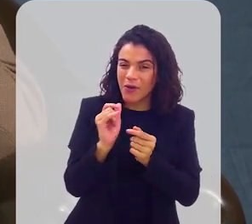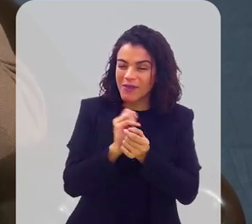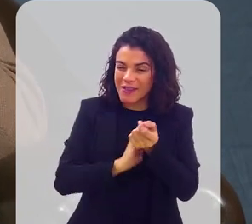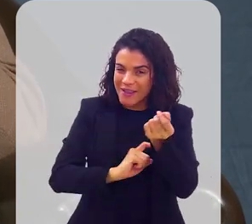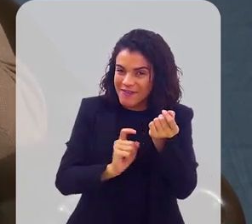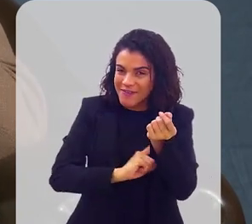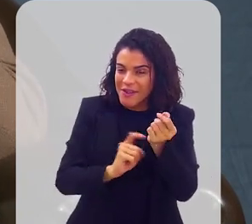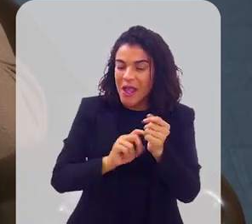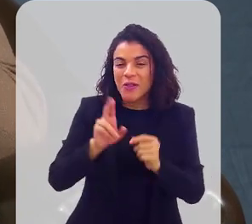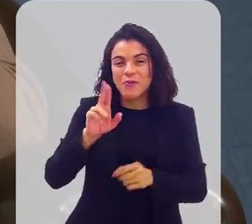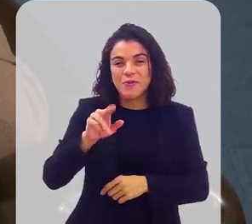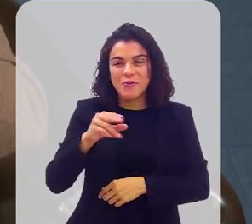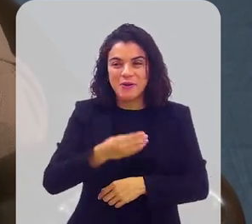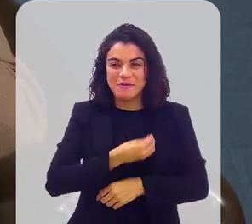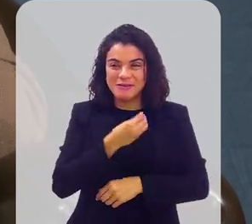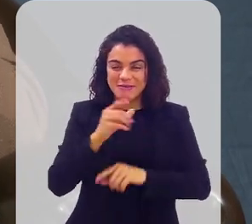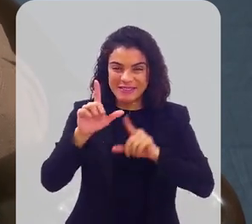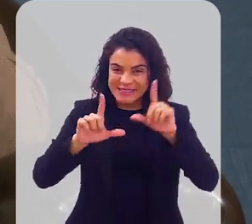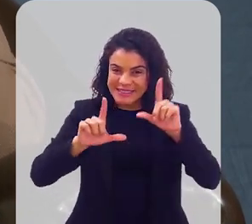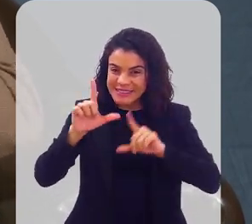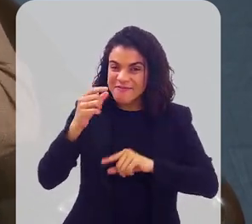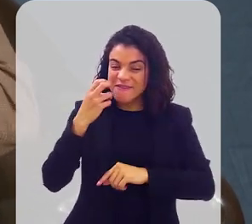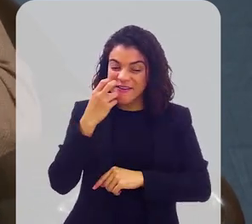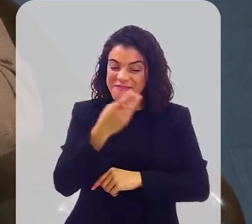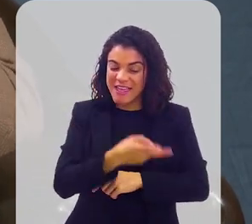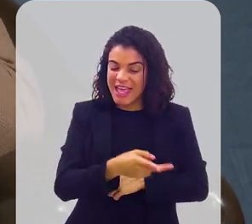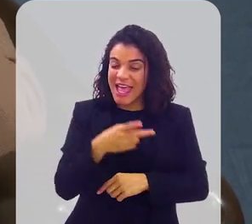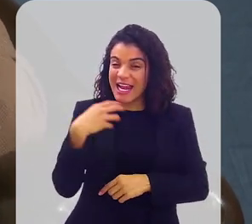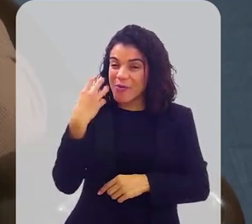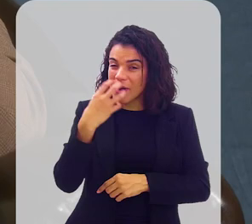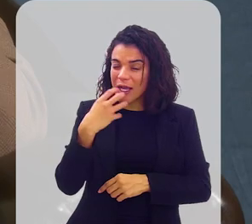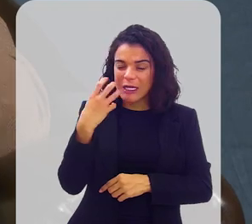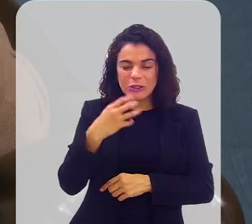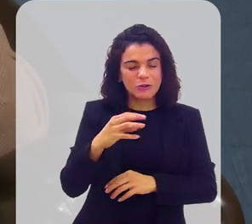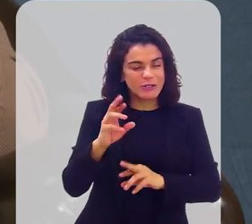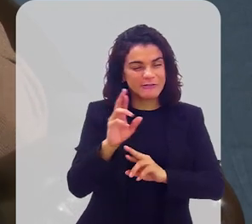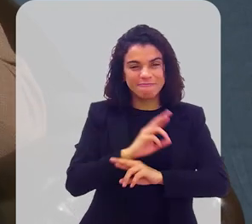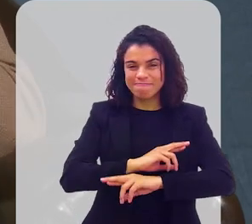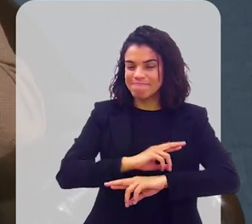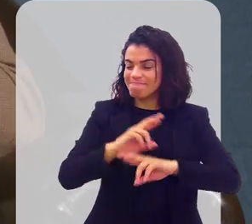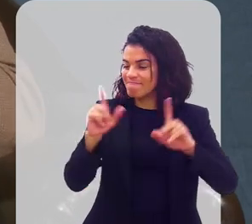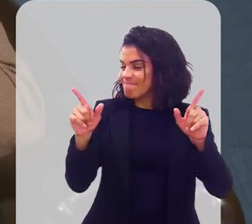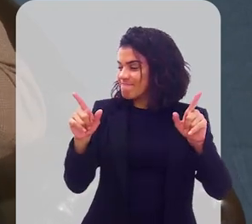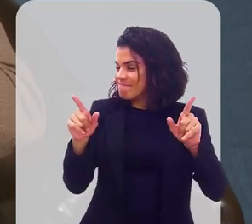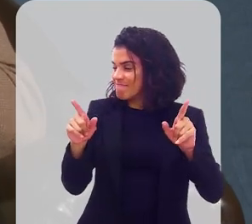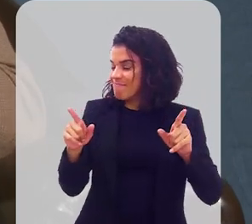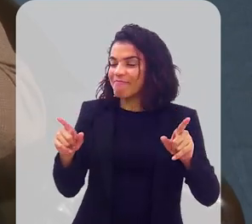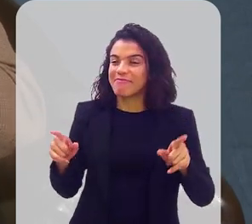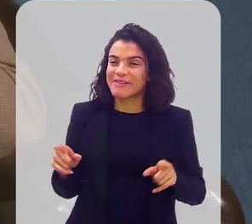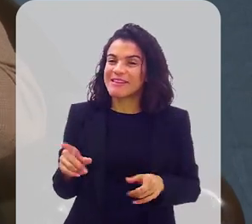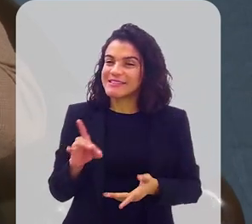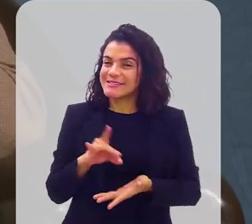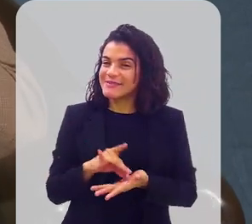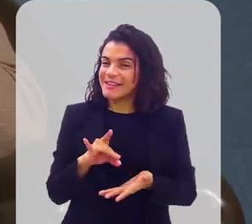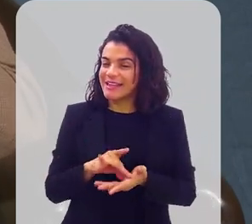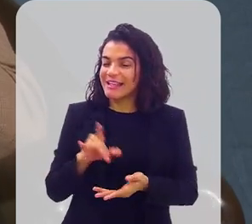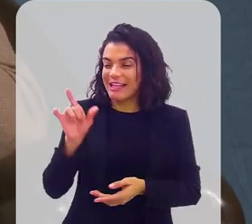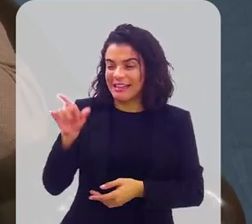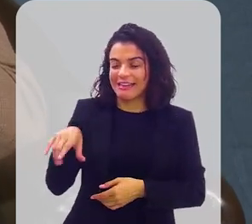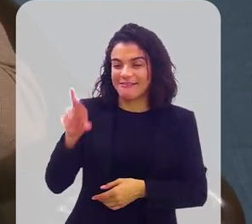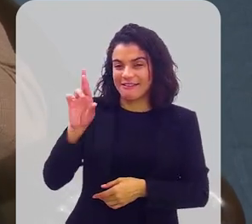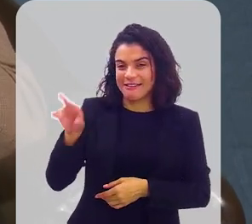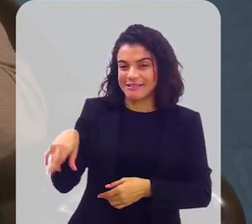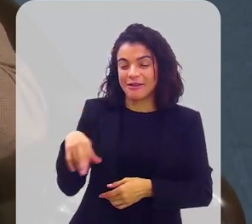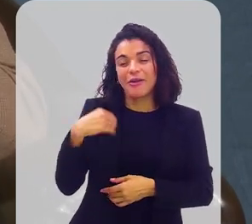participou de um programa de televisão. Mas, Júlio, você vai ver que é uma cantora diferenciada, né? E realmente ele não mentiu, hein?